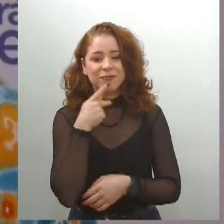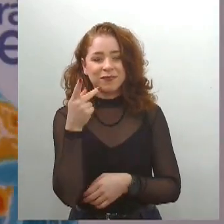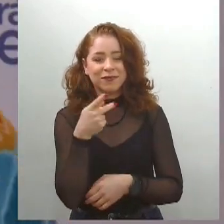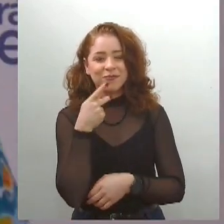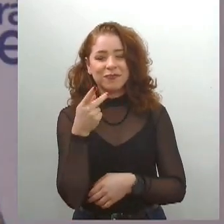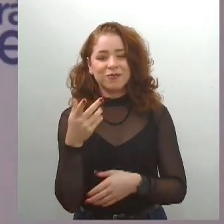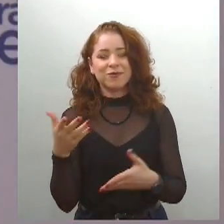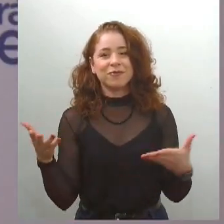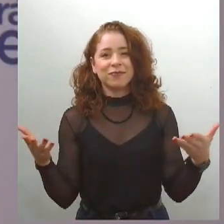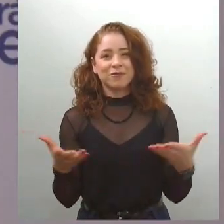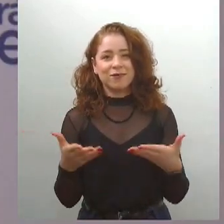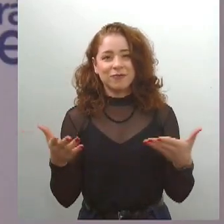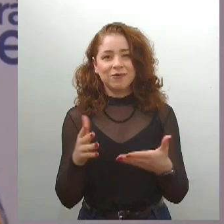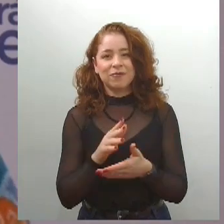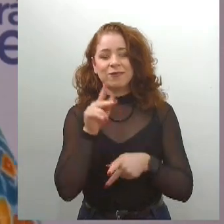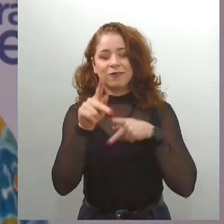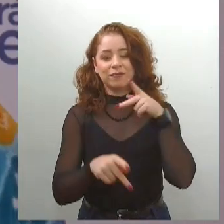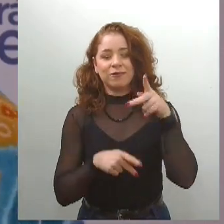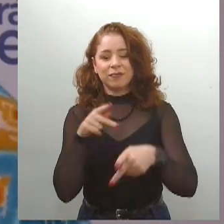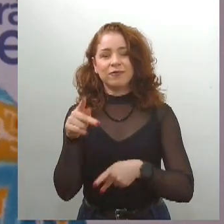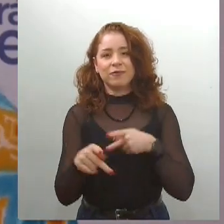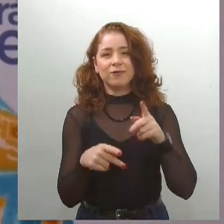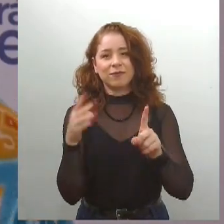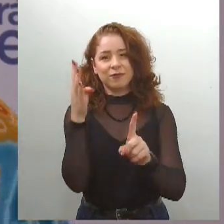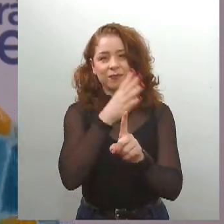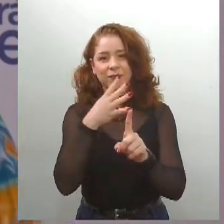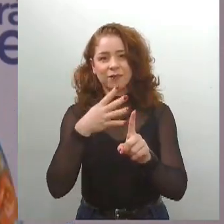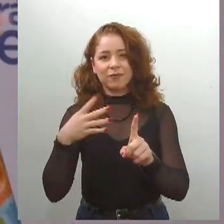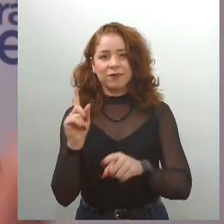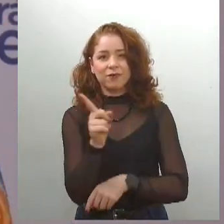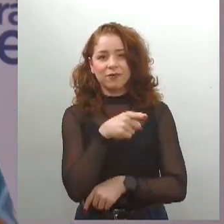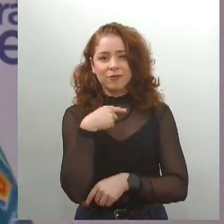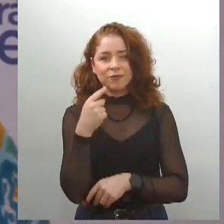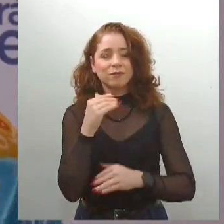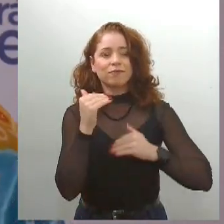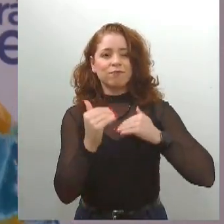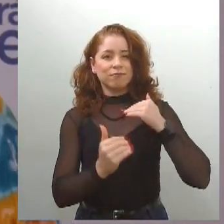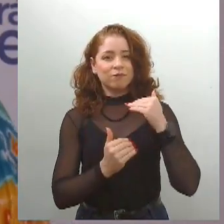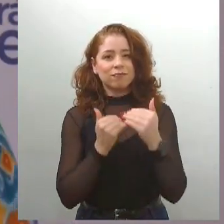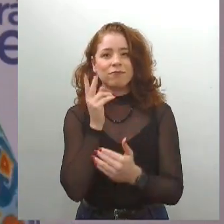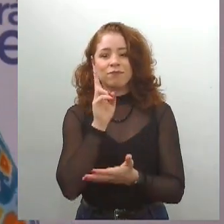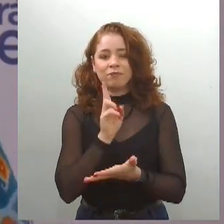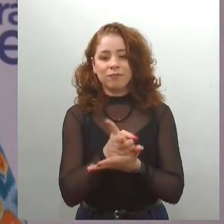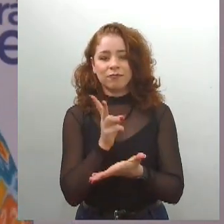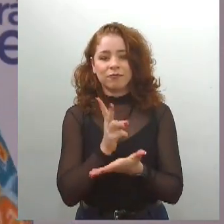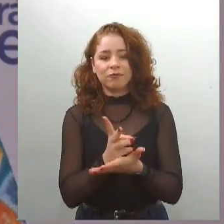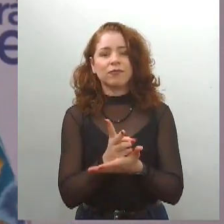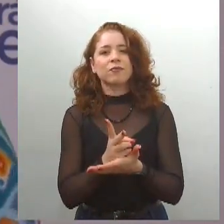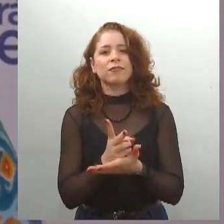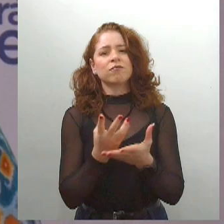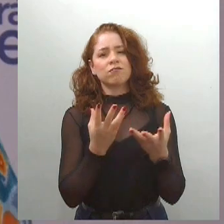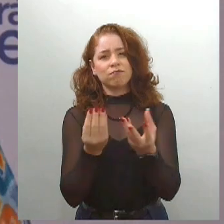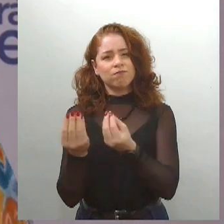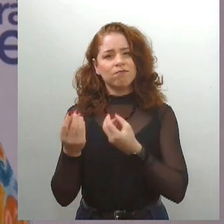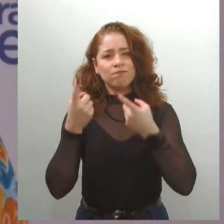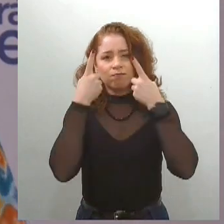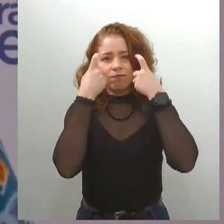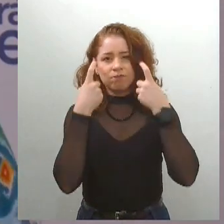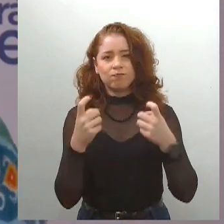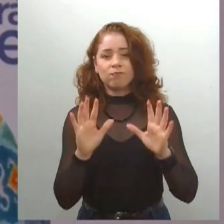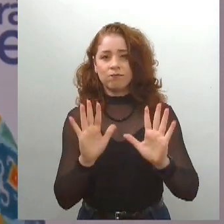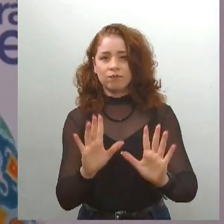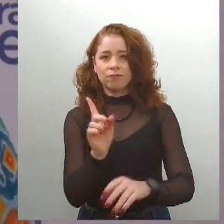LGBTQIA+, que a gente está cada vez mais, mesmo com tanta violência ainda, a gente está chegando,